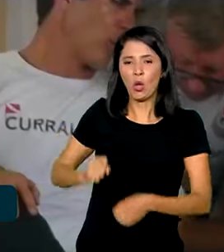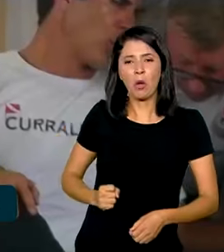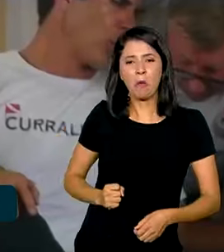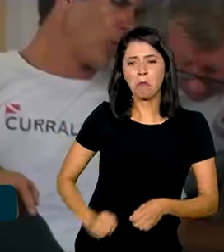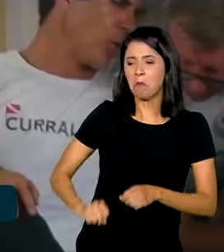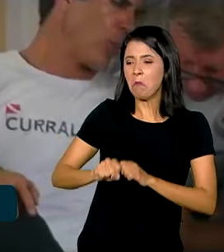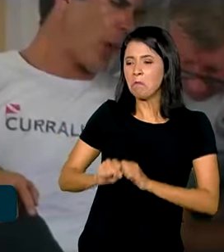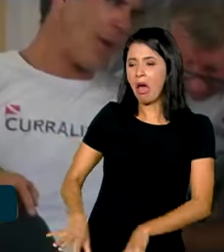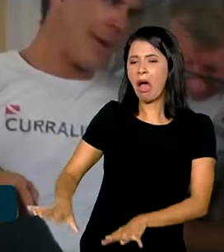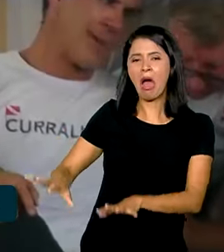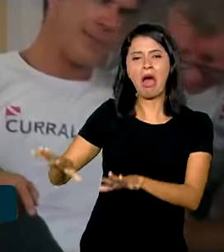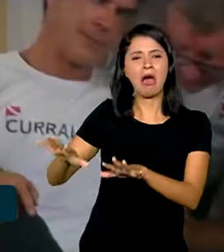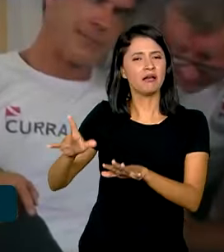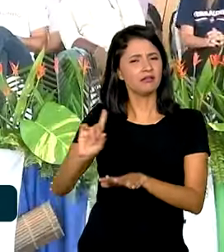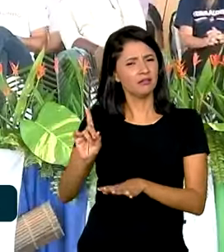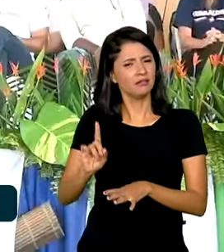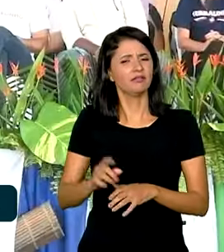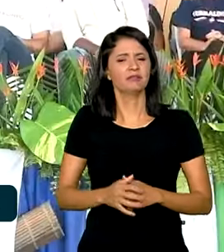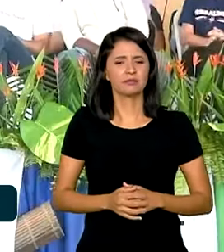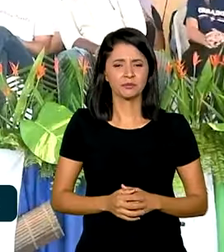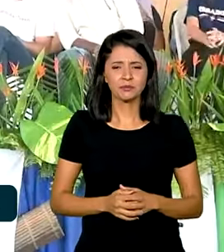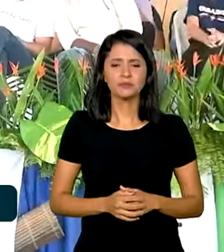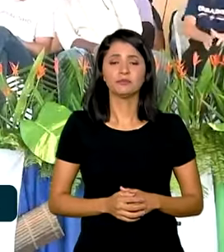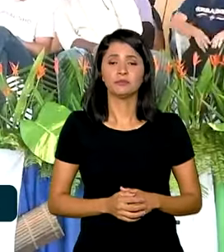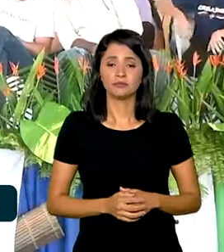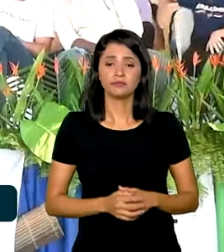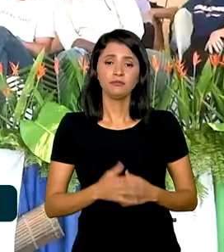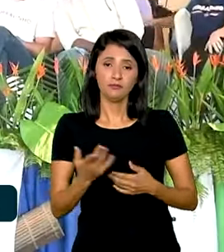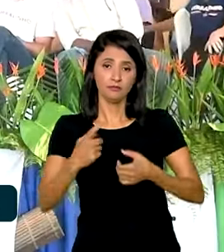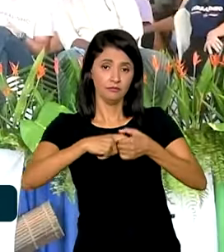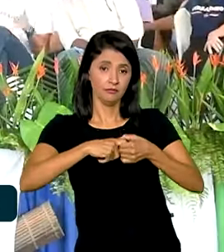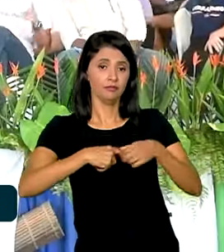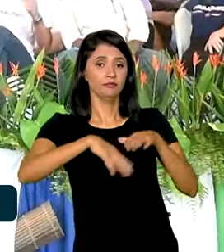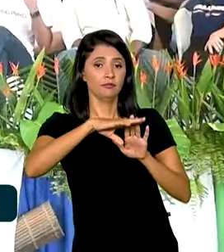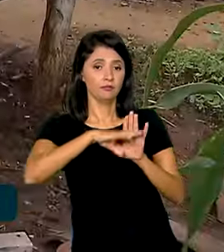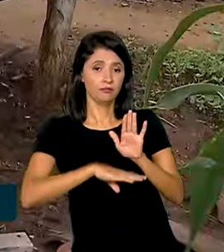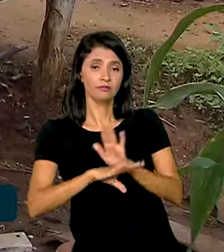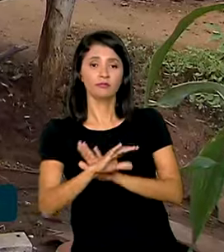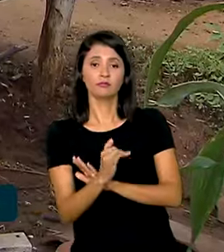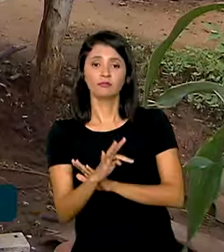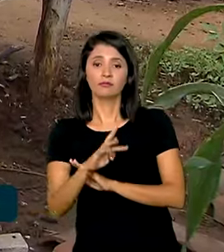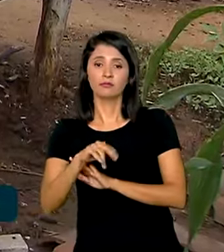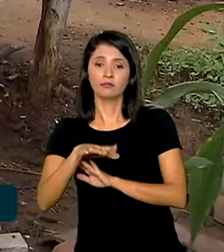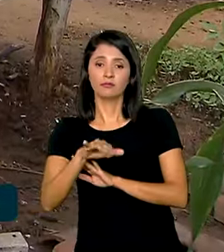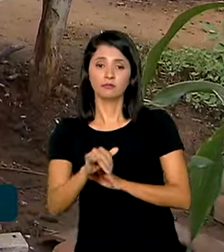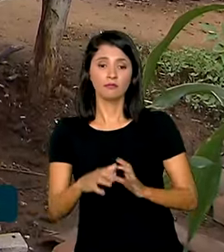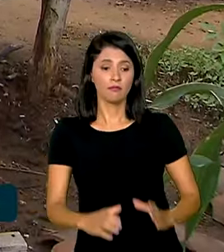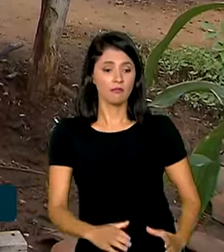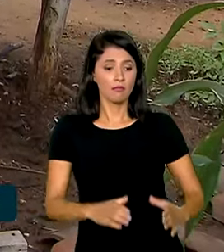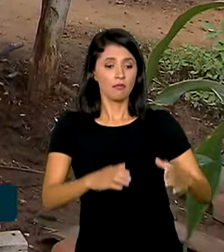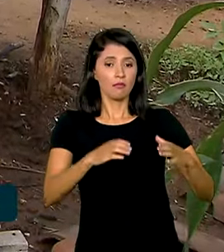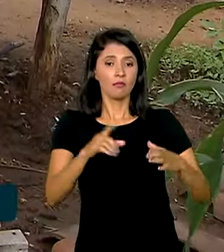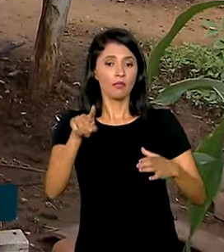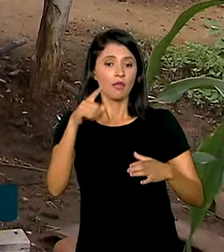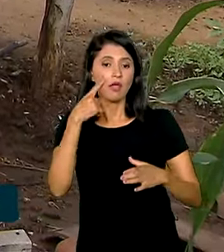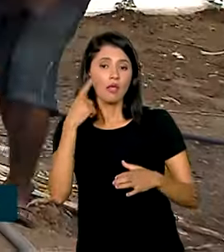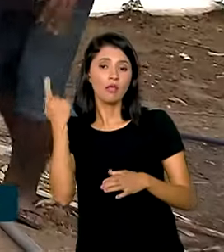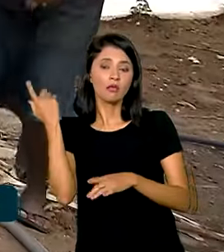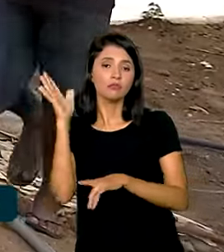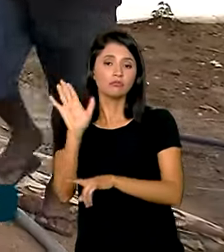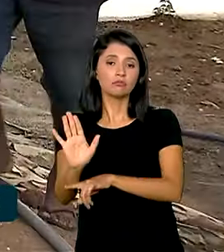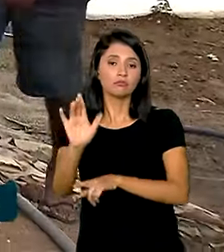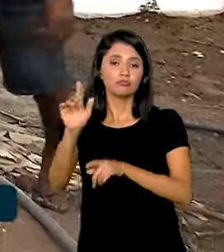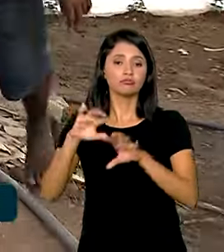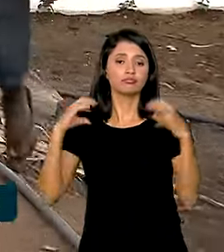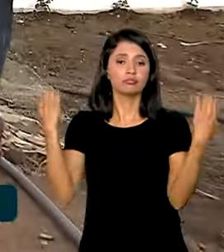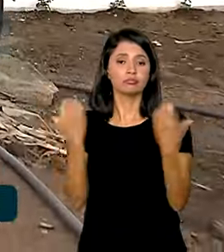jogados no fundo do quintal. Com a retomada do programa Cisternas, o governo quer atender populações que vivem em unidades